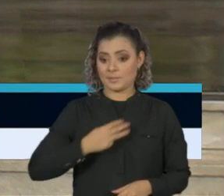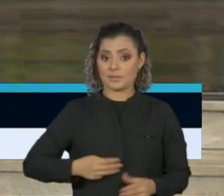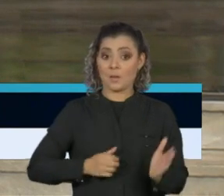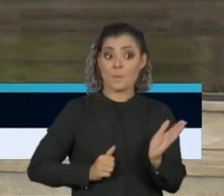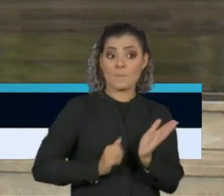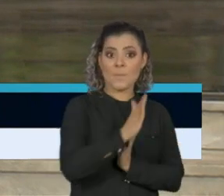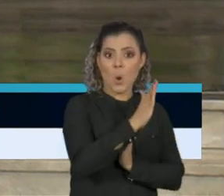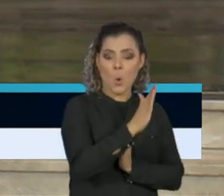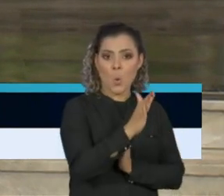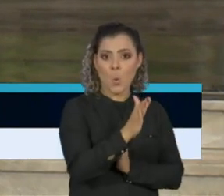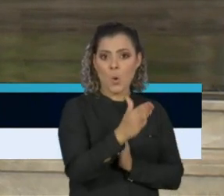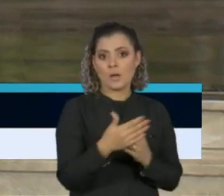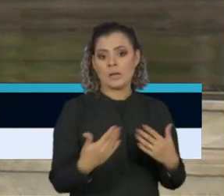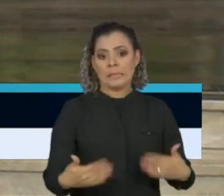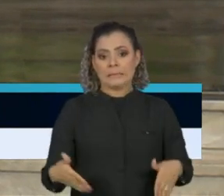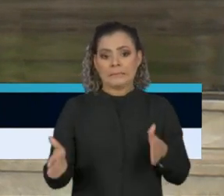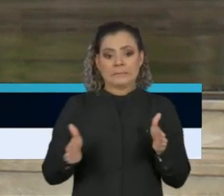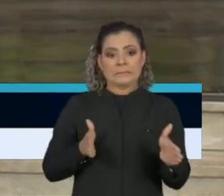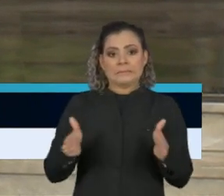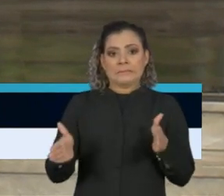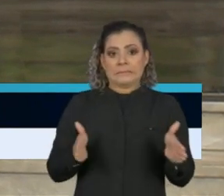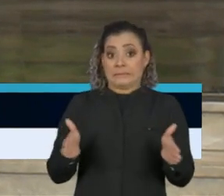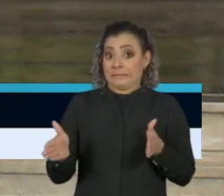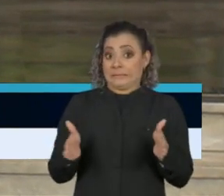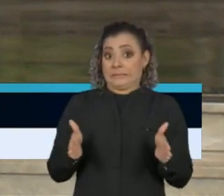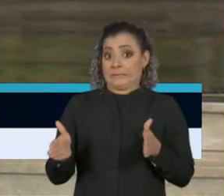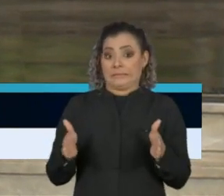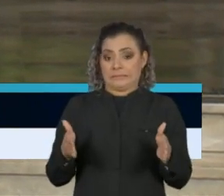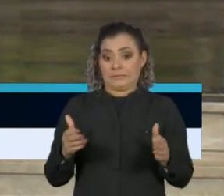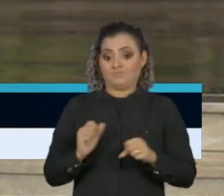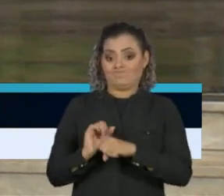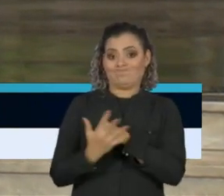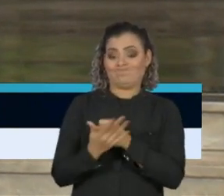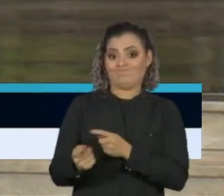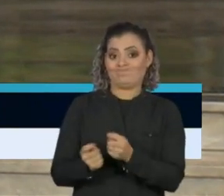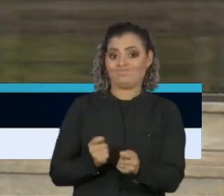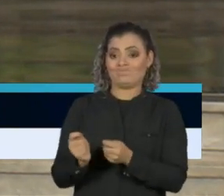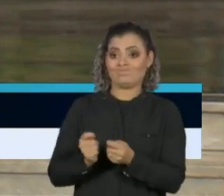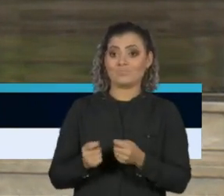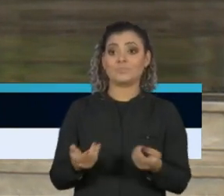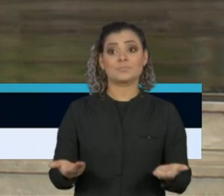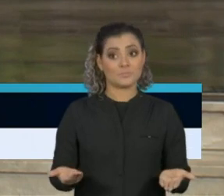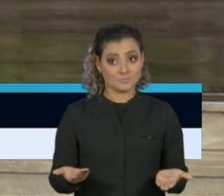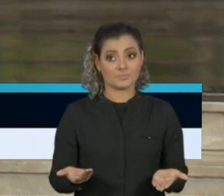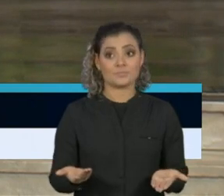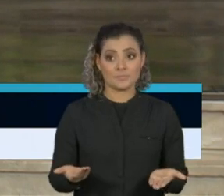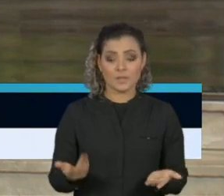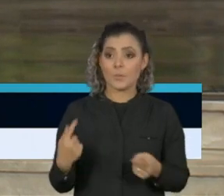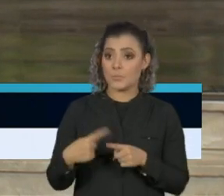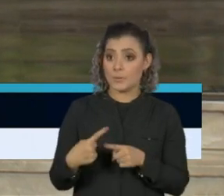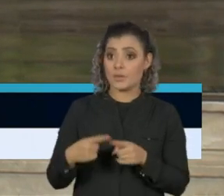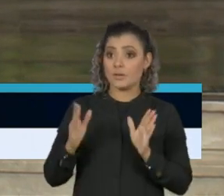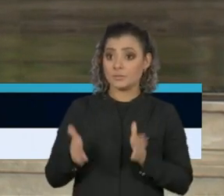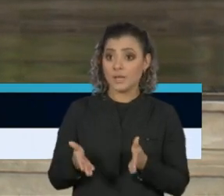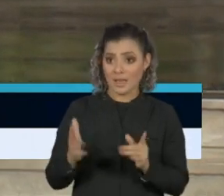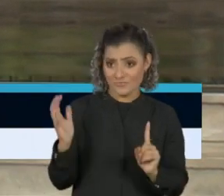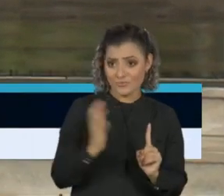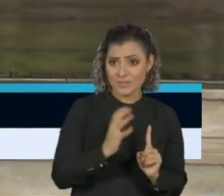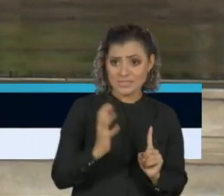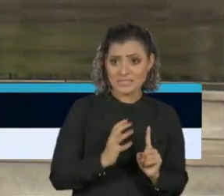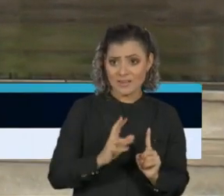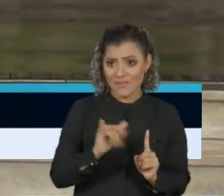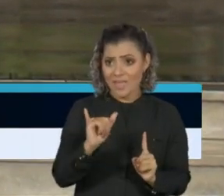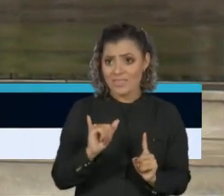Ministério, nesse momento no combate à pandemia? Que efeito pode ter isso?